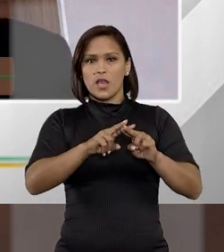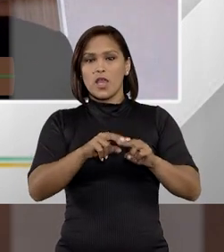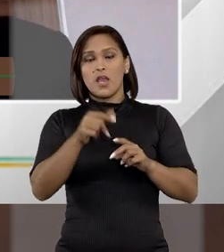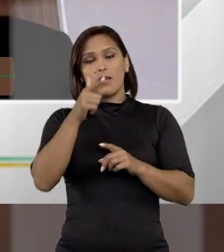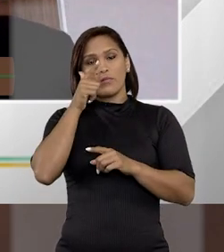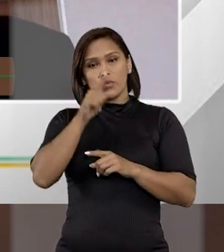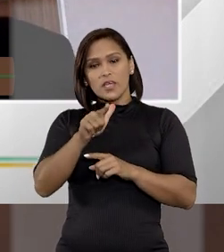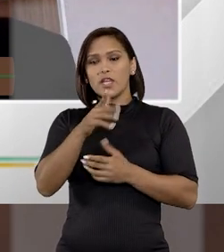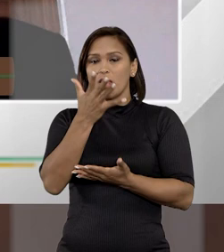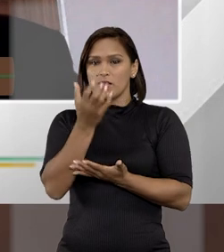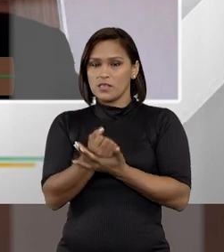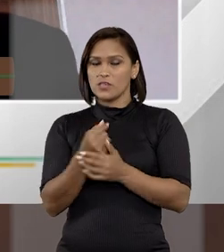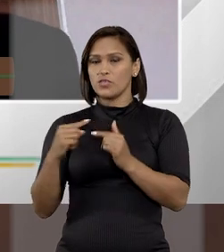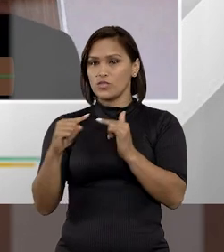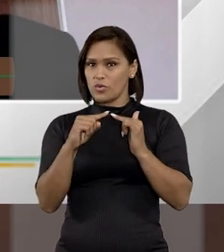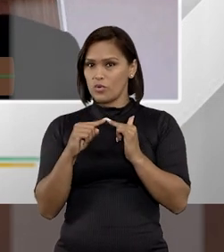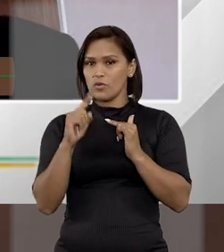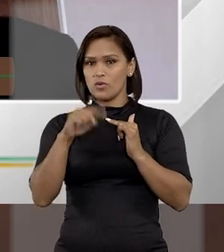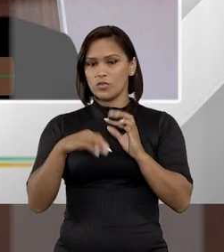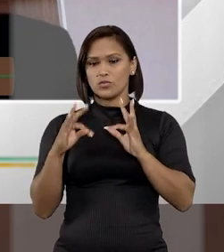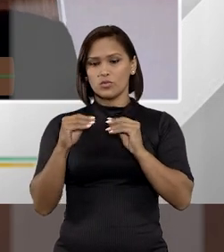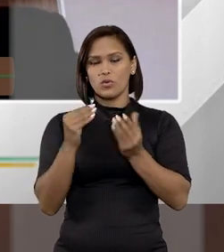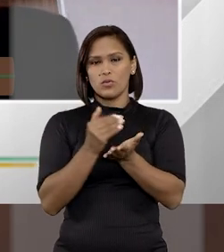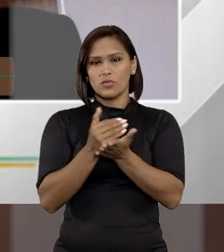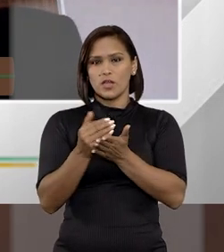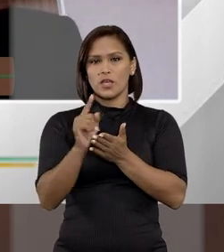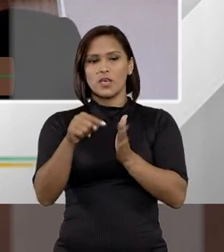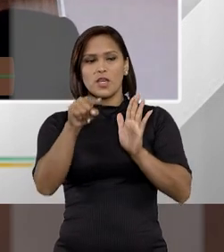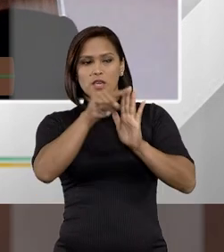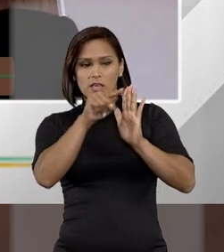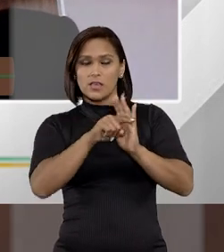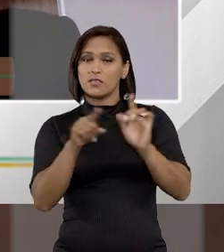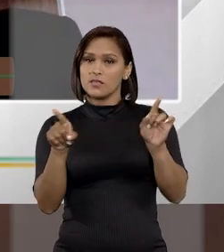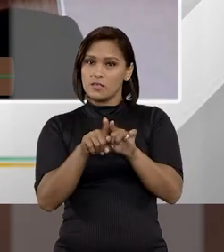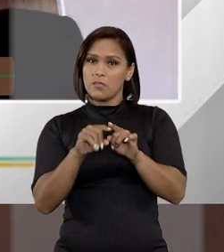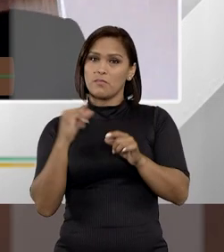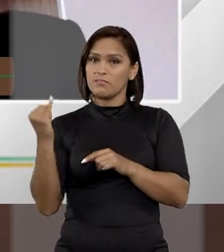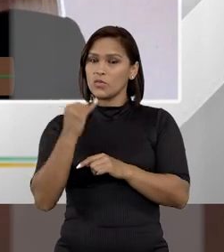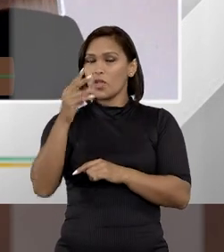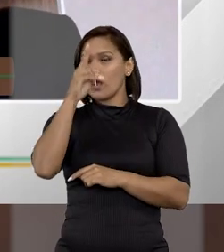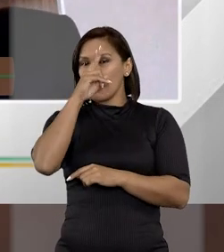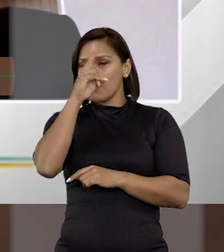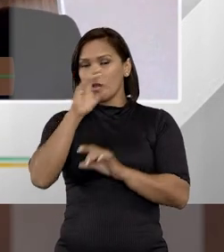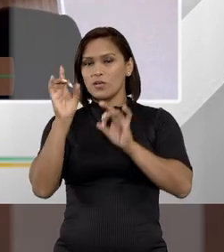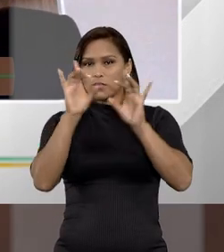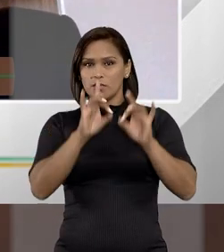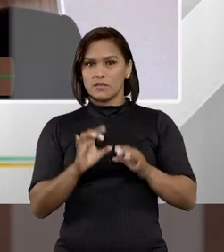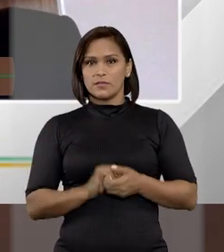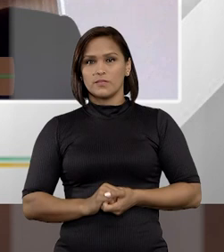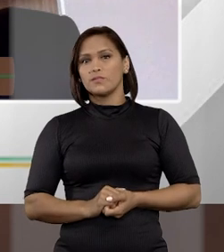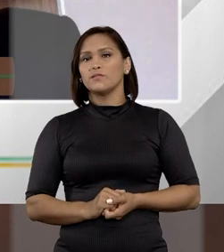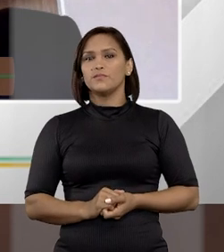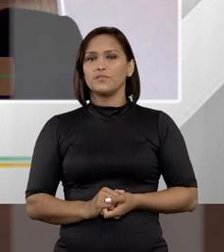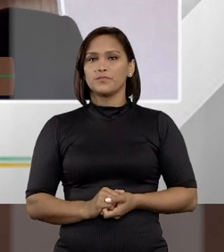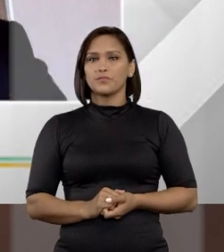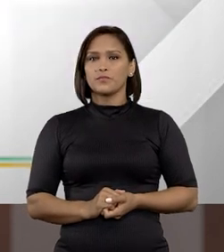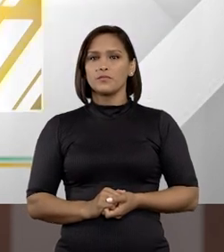a menos que ele consinta, concorde com tais procedimentos. Então, acho que esse é um ponto também que eu lembrei aqui, gostaria de destacar.